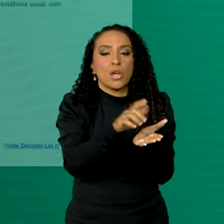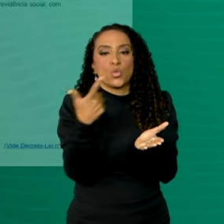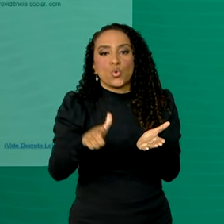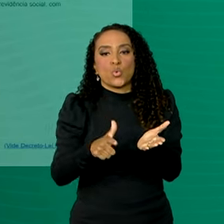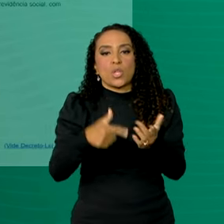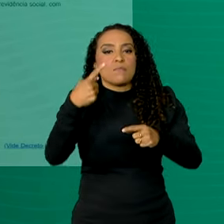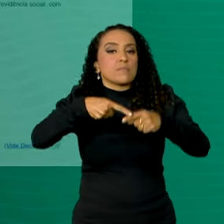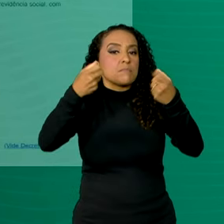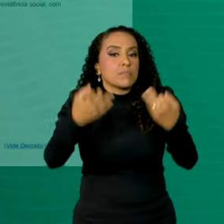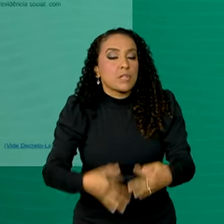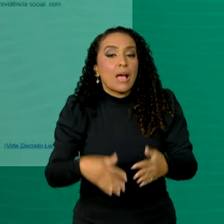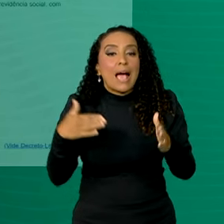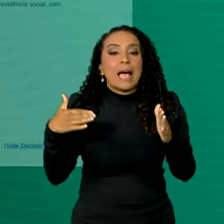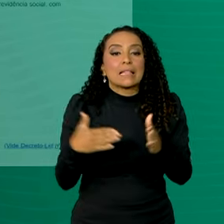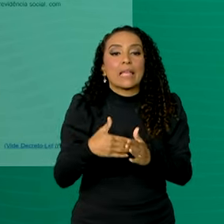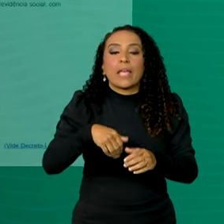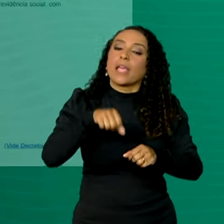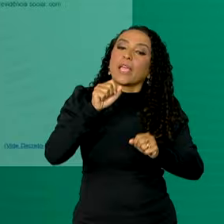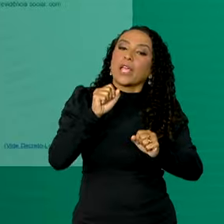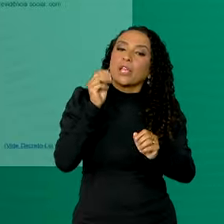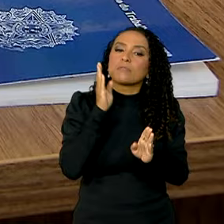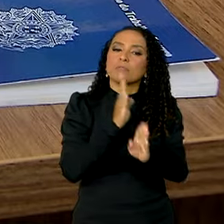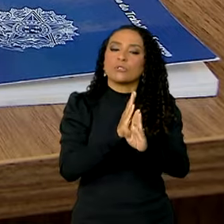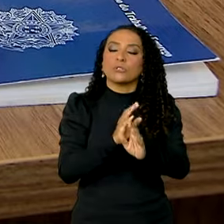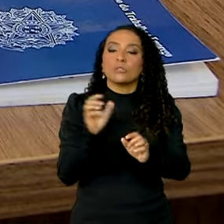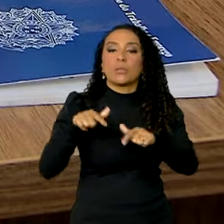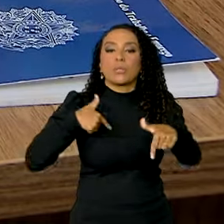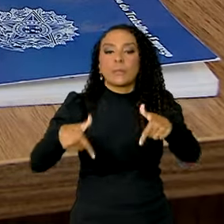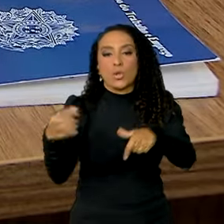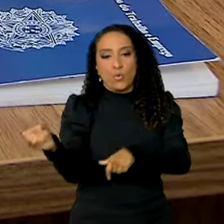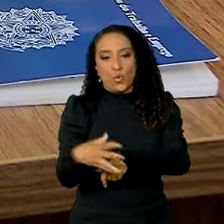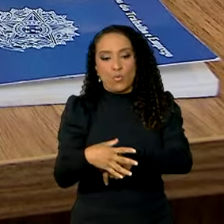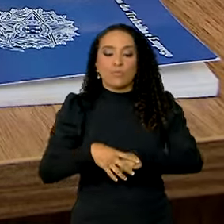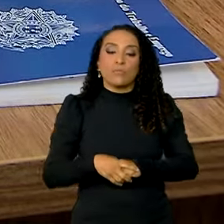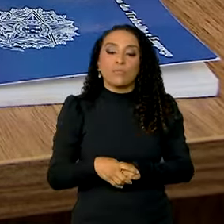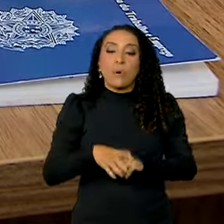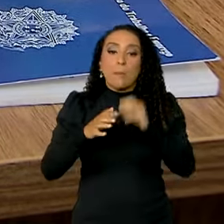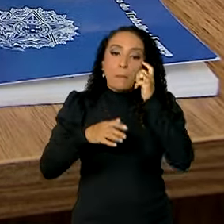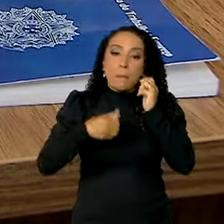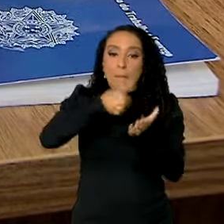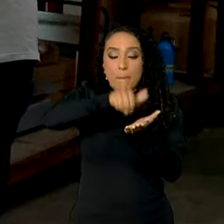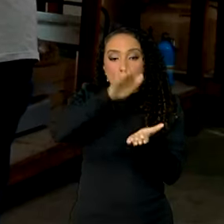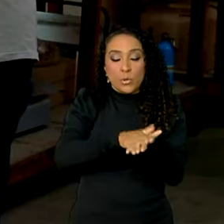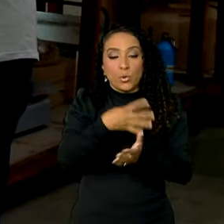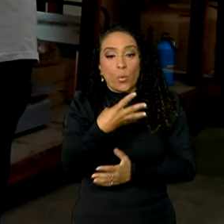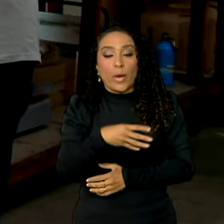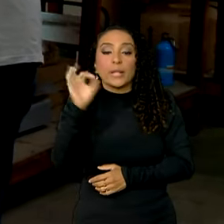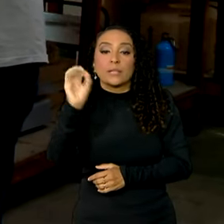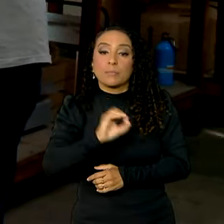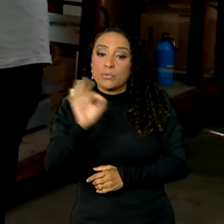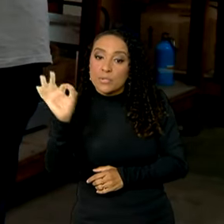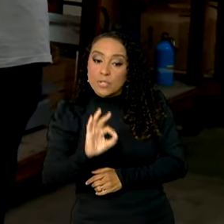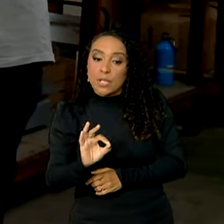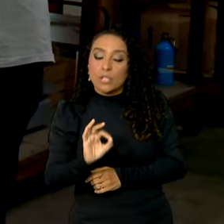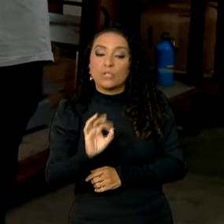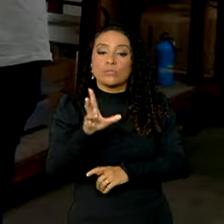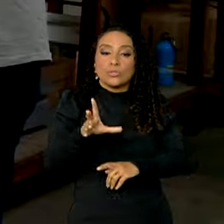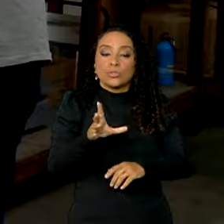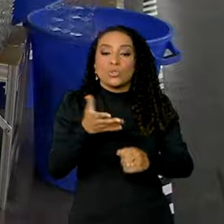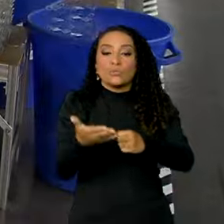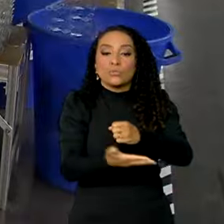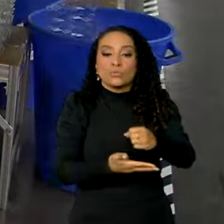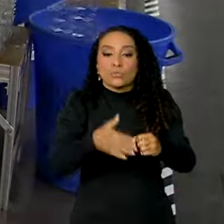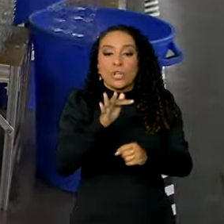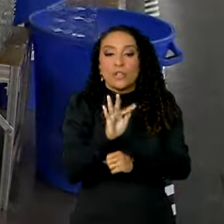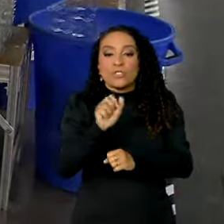justa causa até que encontre um novo emprego. Já a multa de 40% sobre o saldo do